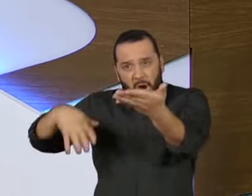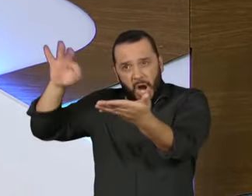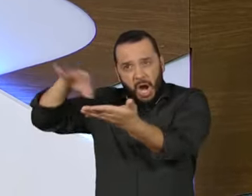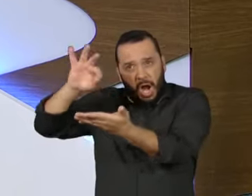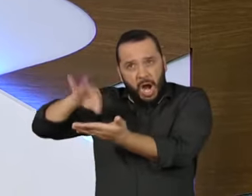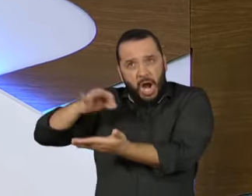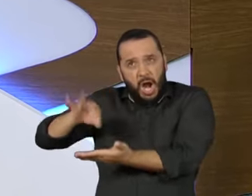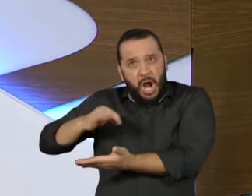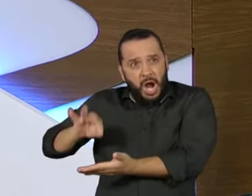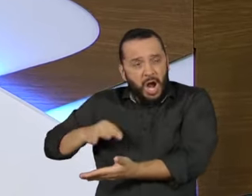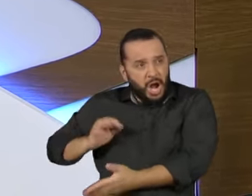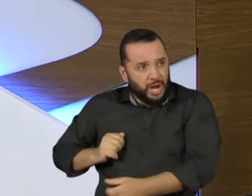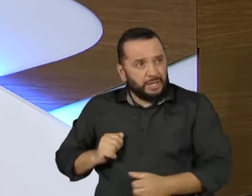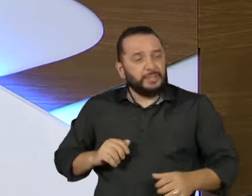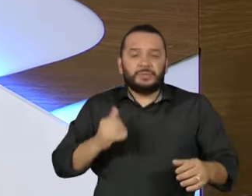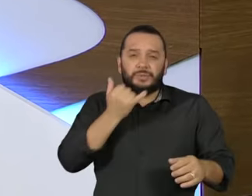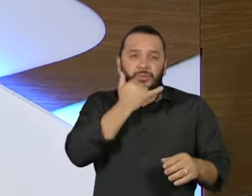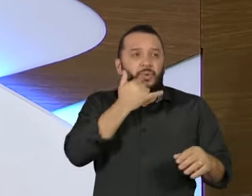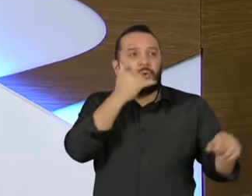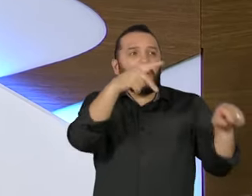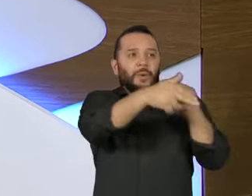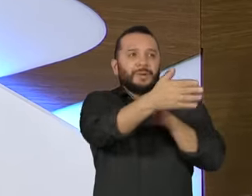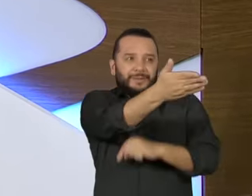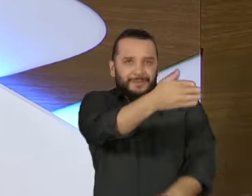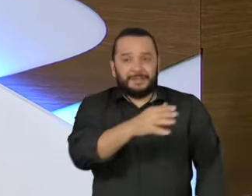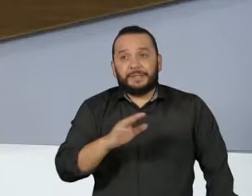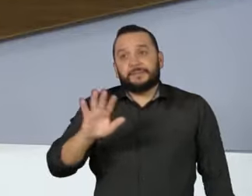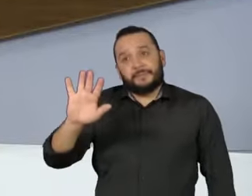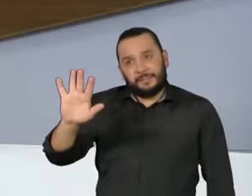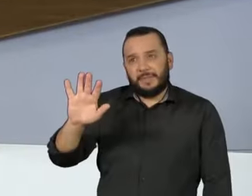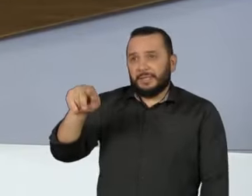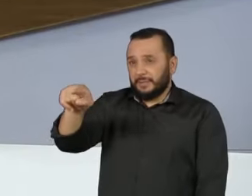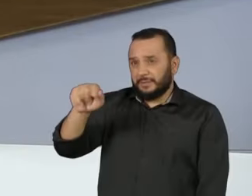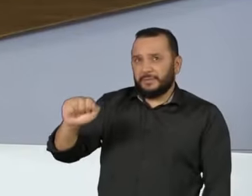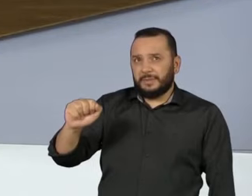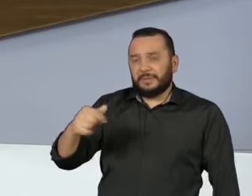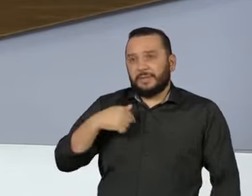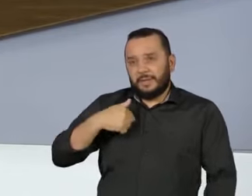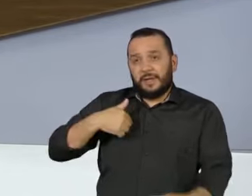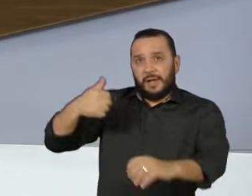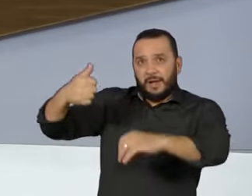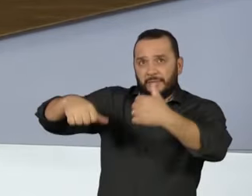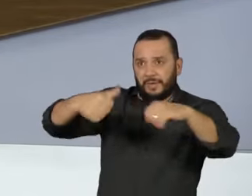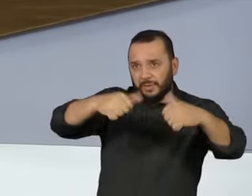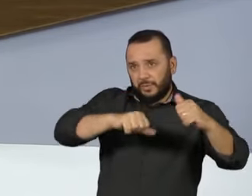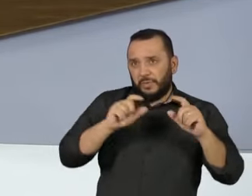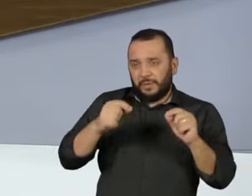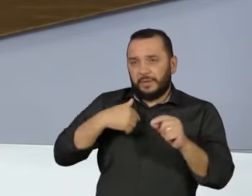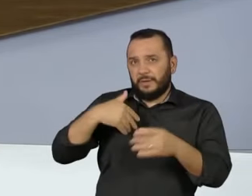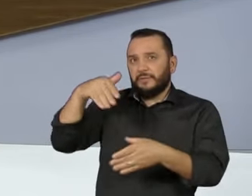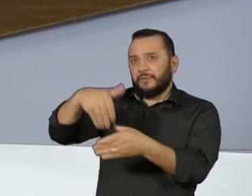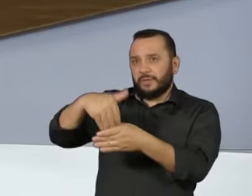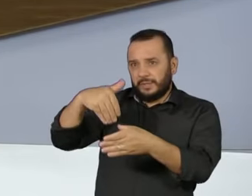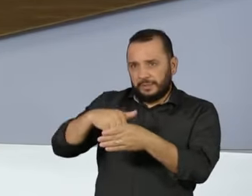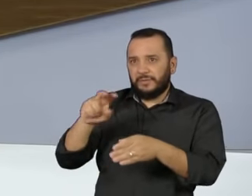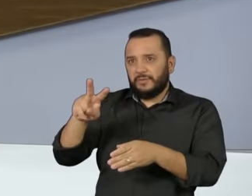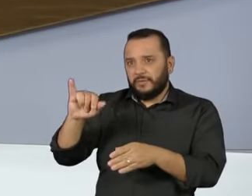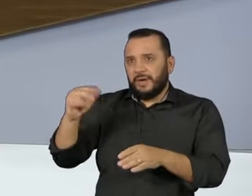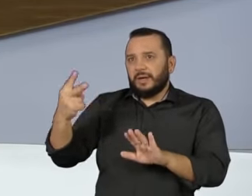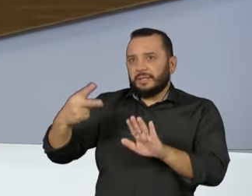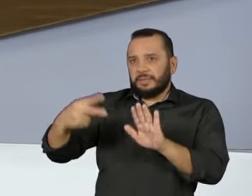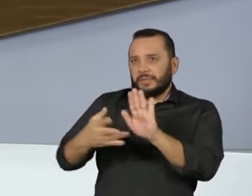concluir. Desculpe que eu te interrompi. Não, claro, mas ainda assim. O senhor recentemente avaliou que essa é uma eleição que deve ter um segundo turno